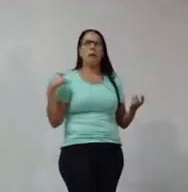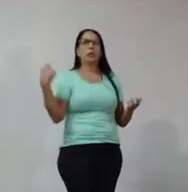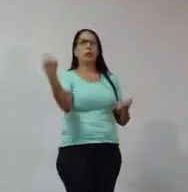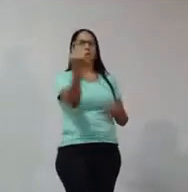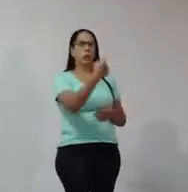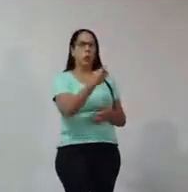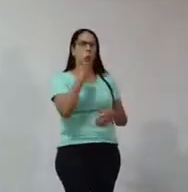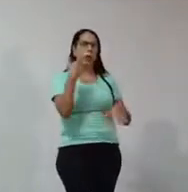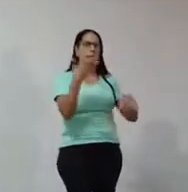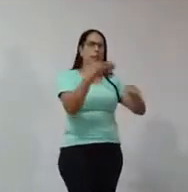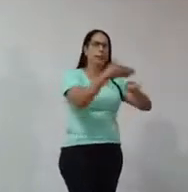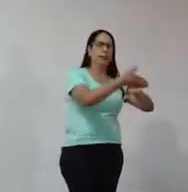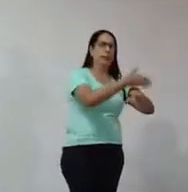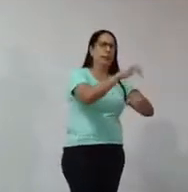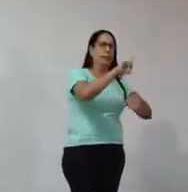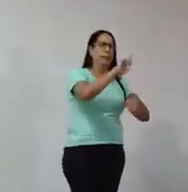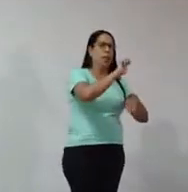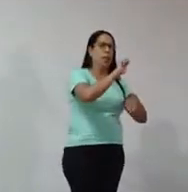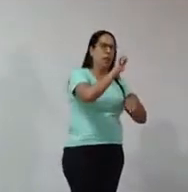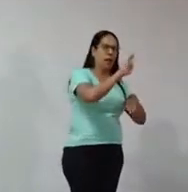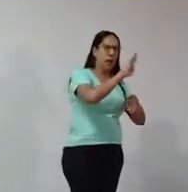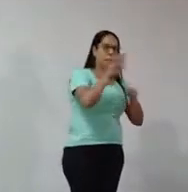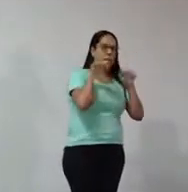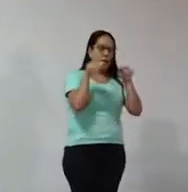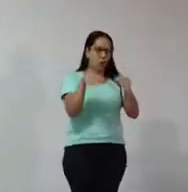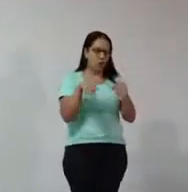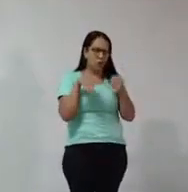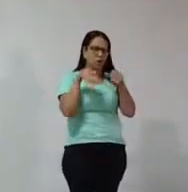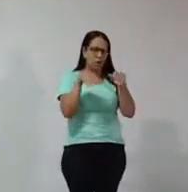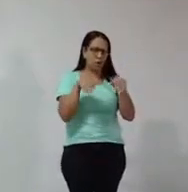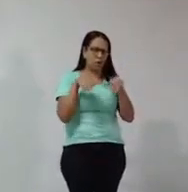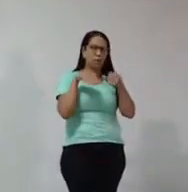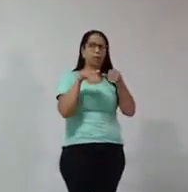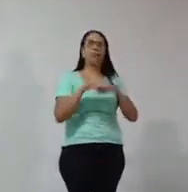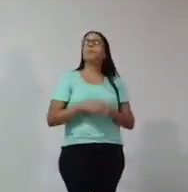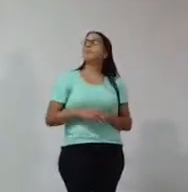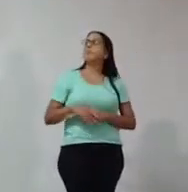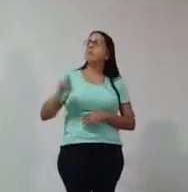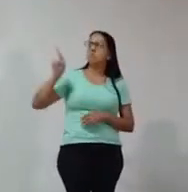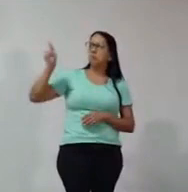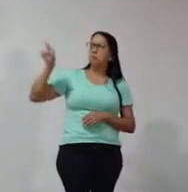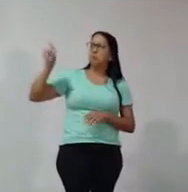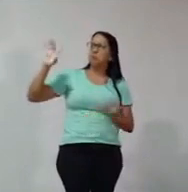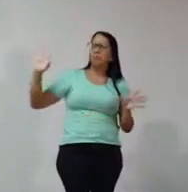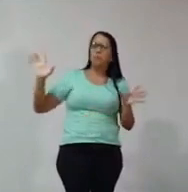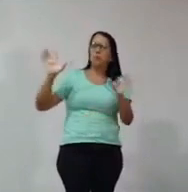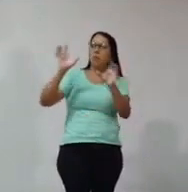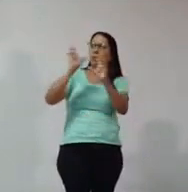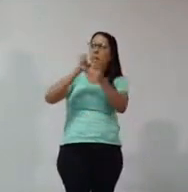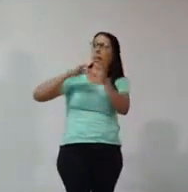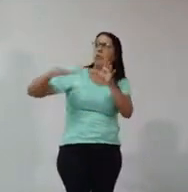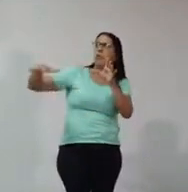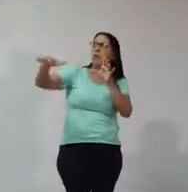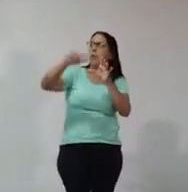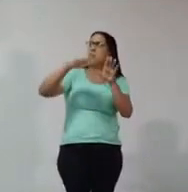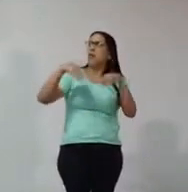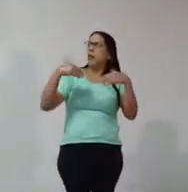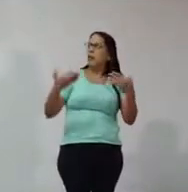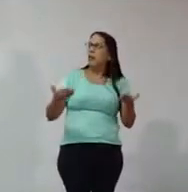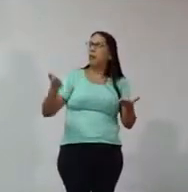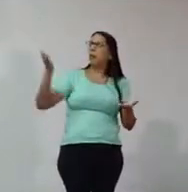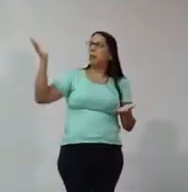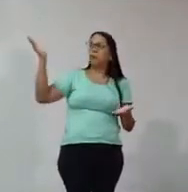laboratório também na Austrália. O Peter é da Austrália. E, com isso, então,